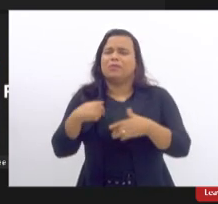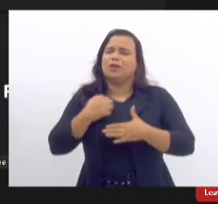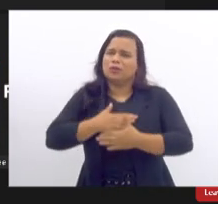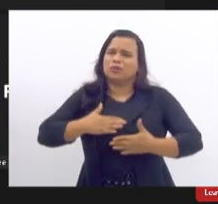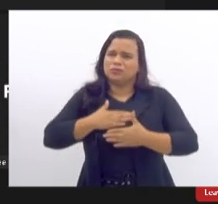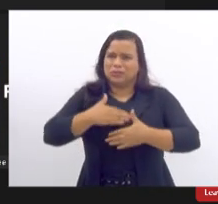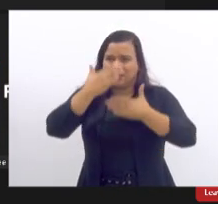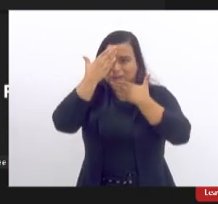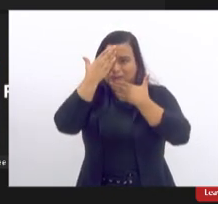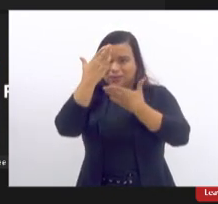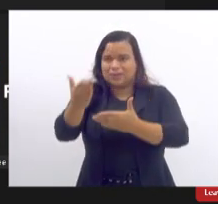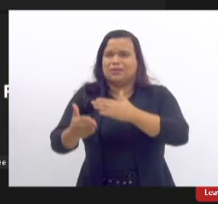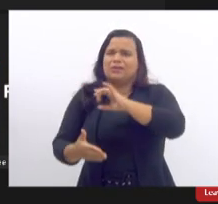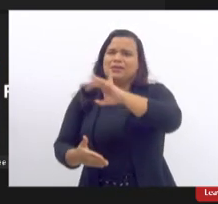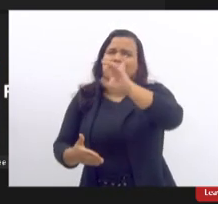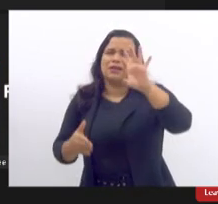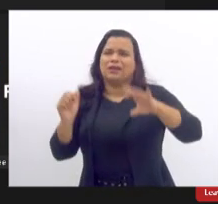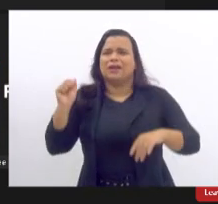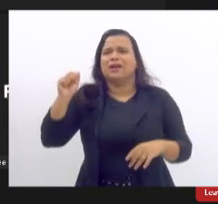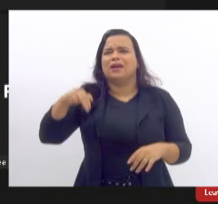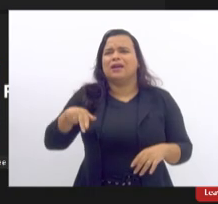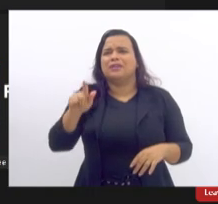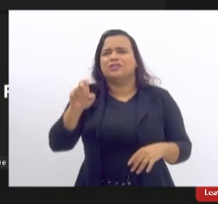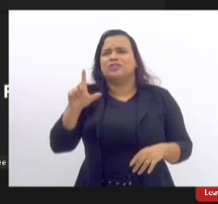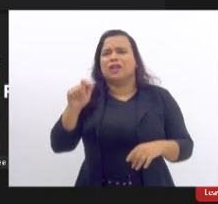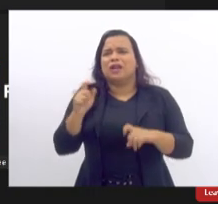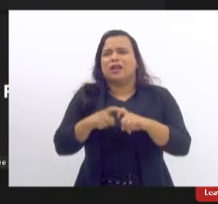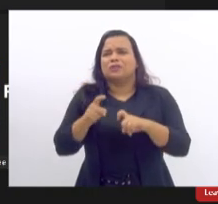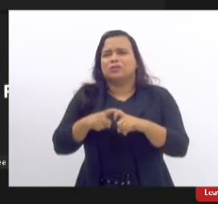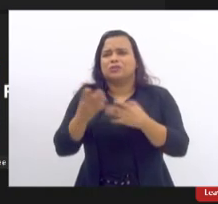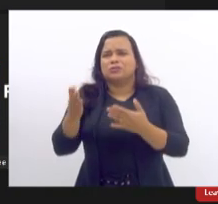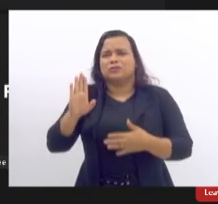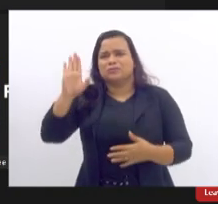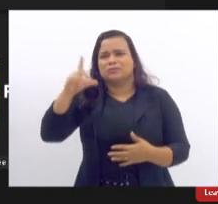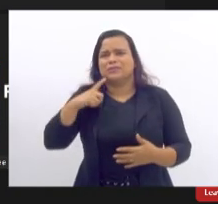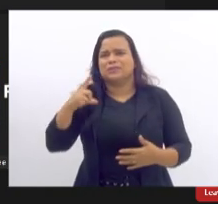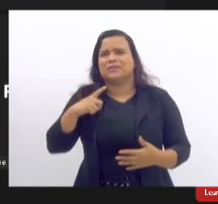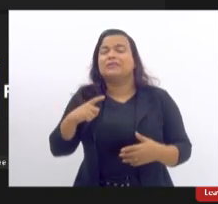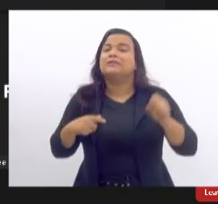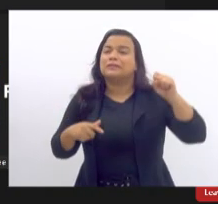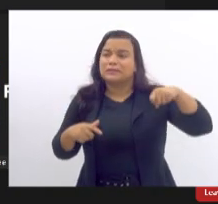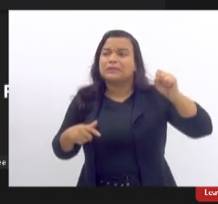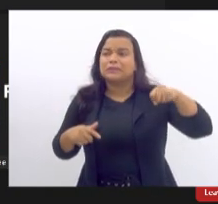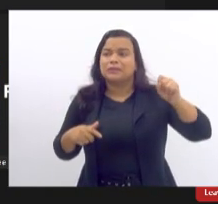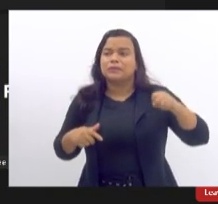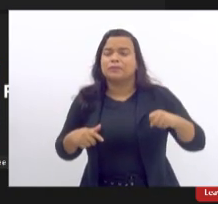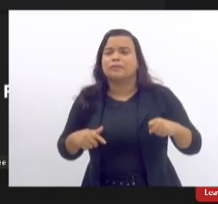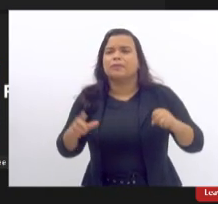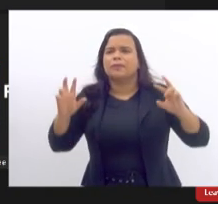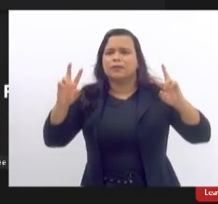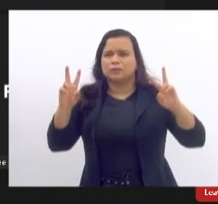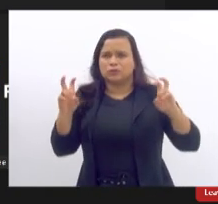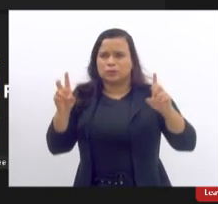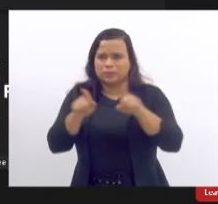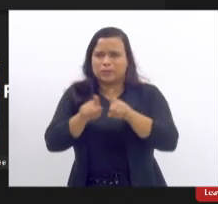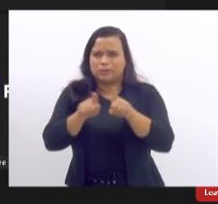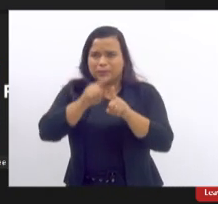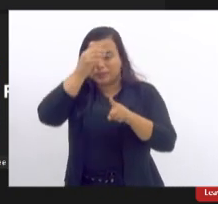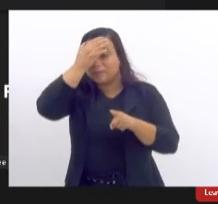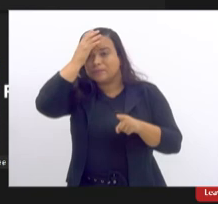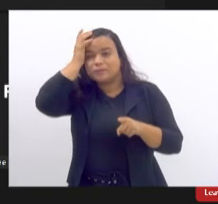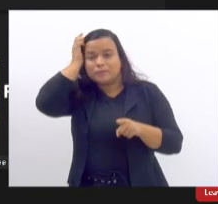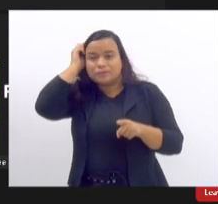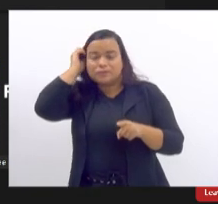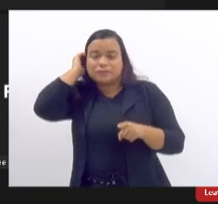vocês doutora Angela levantou a mão sim em relação a fala da